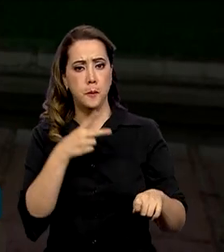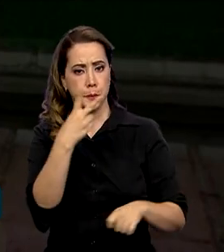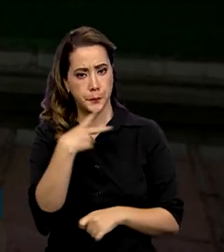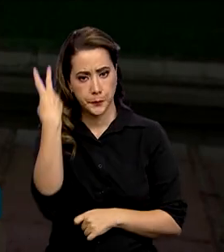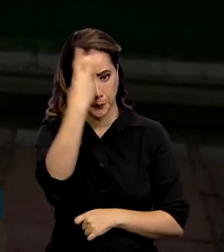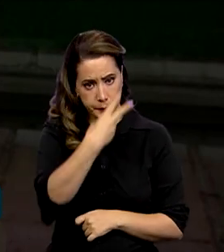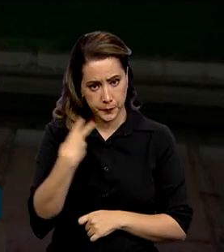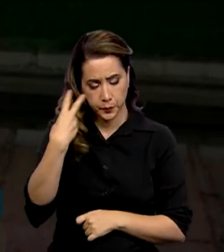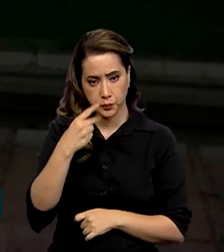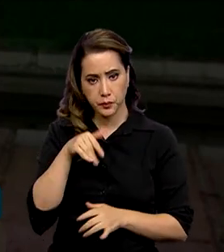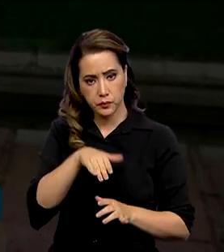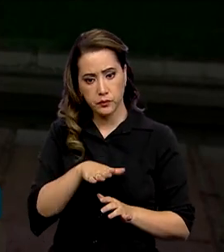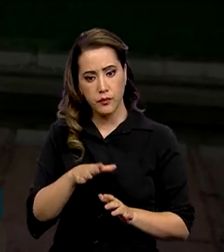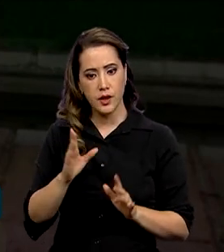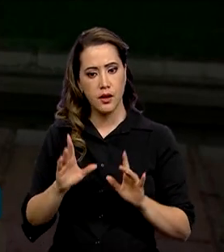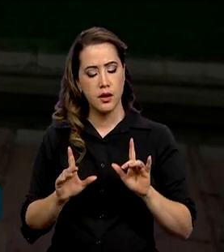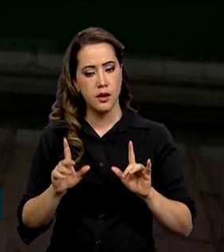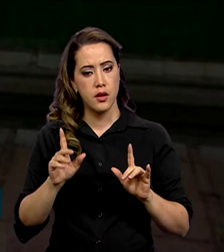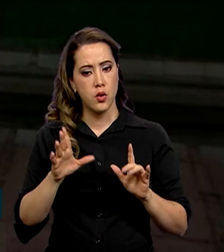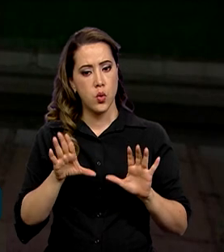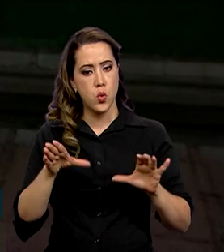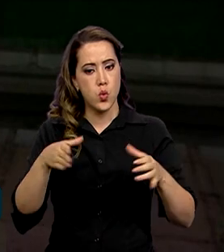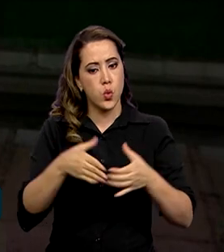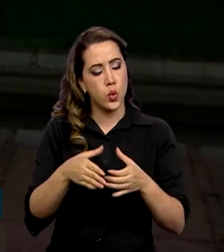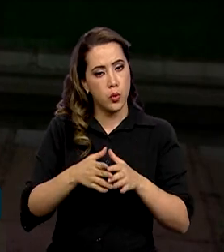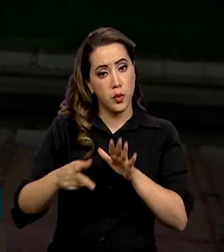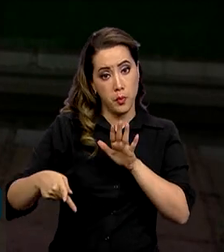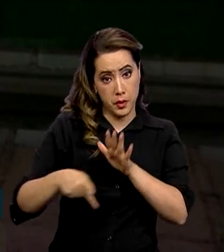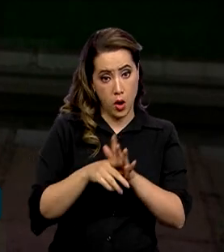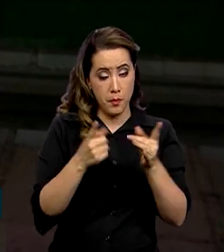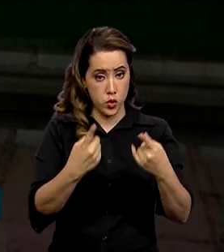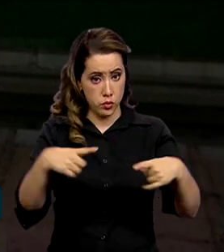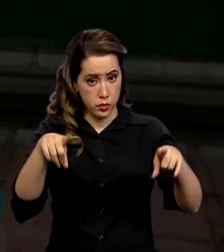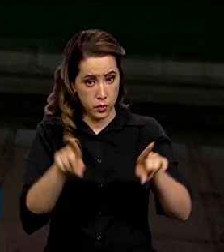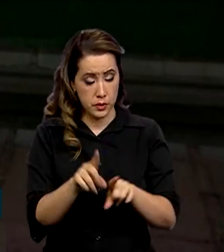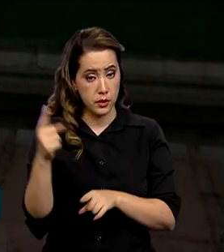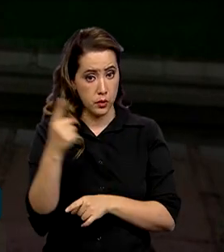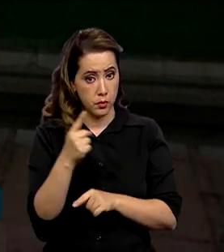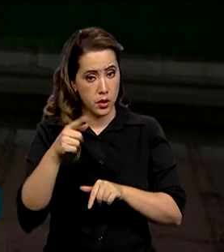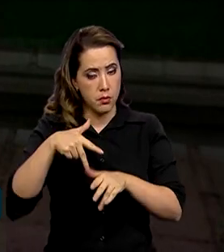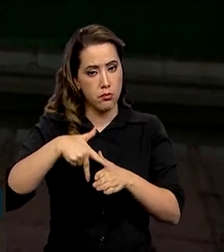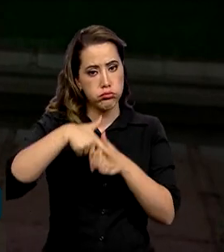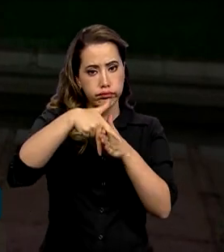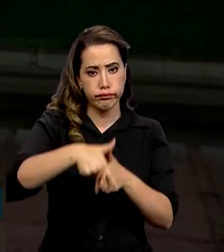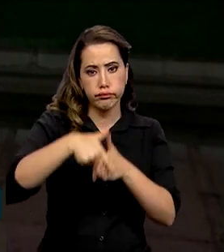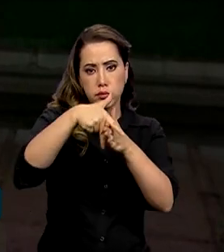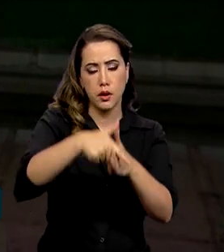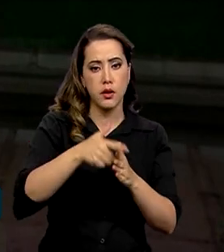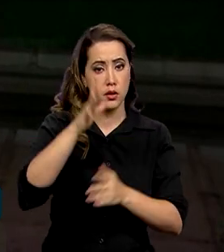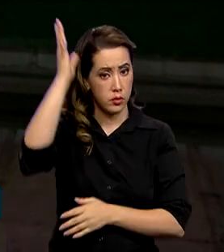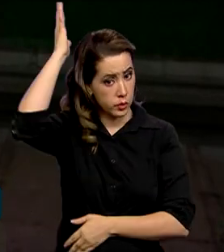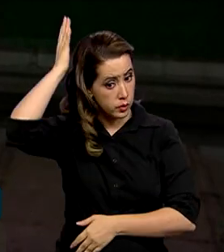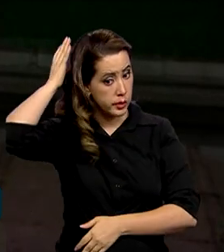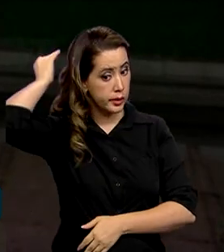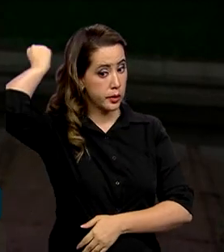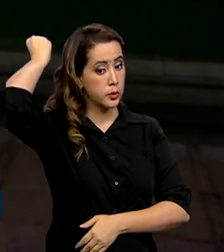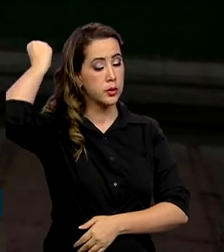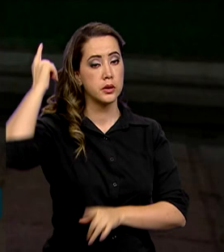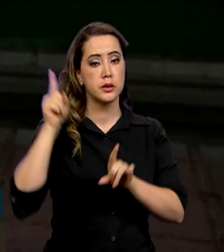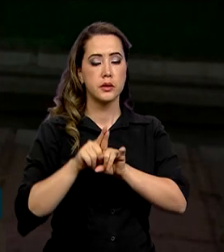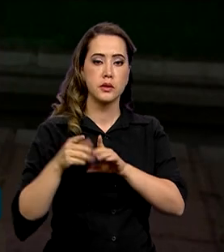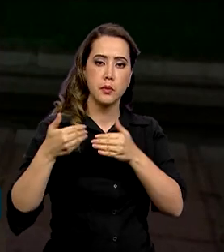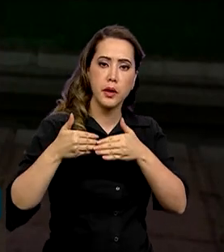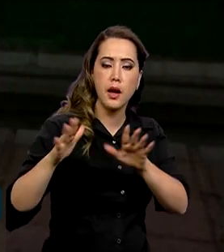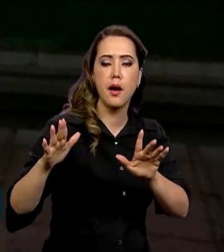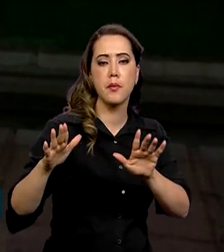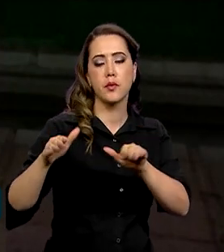duração. A fanfarra do primeiro regimento de cavalaria, de guardas e os dragões da independência abrirão